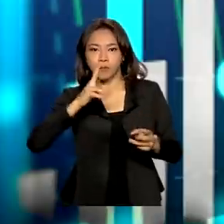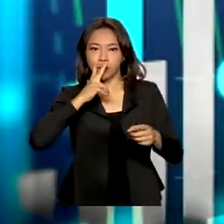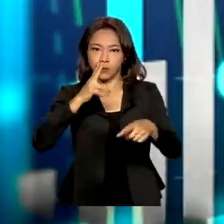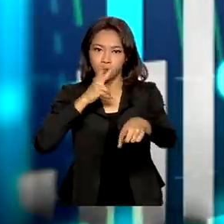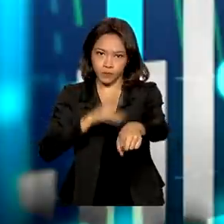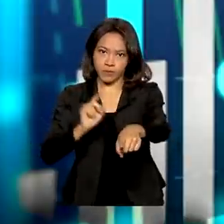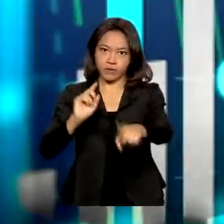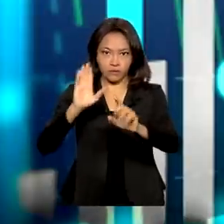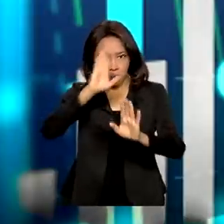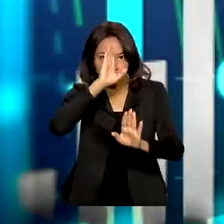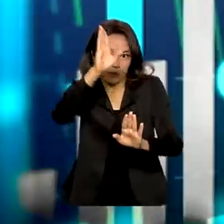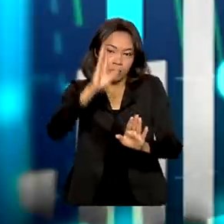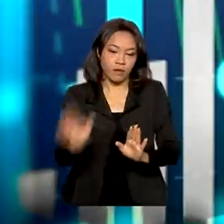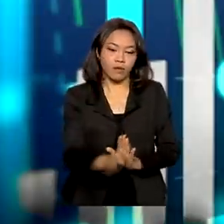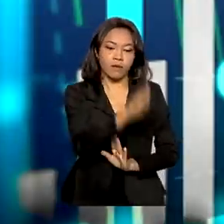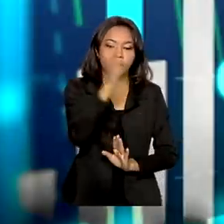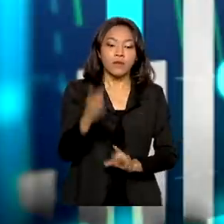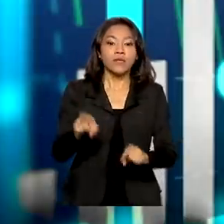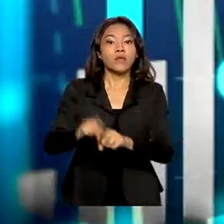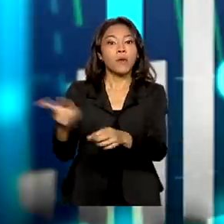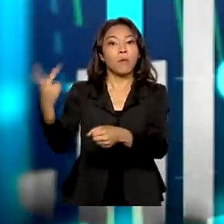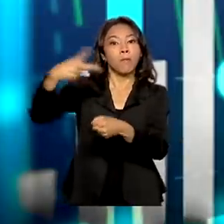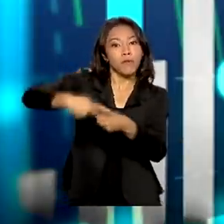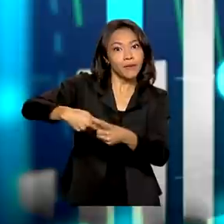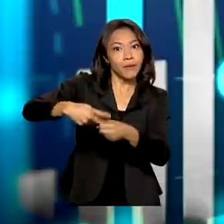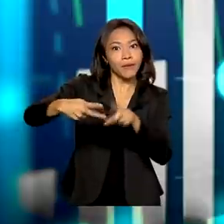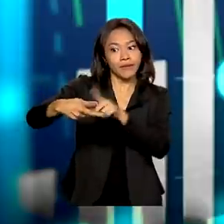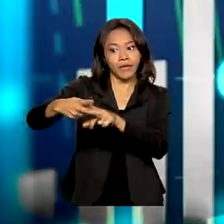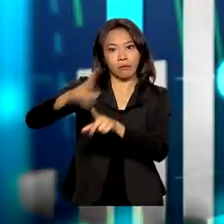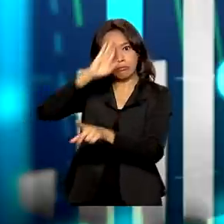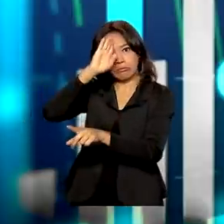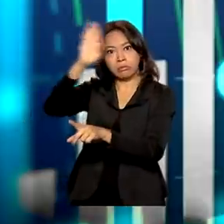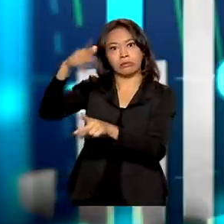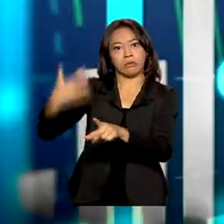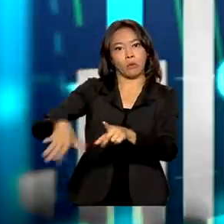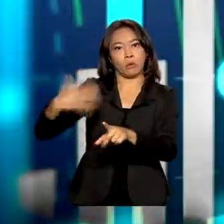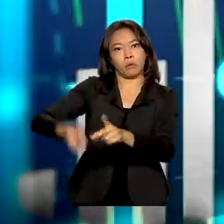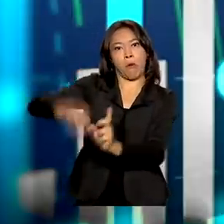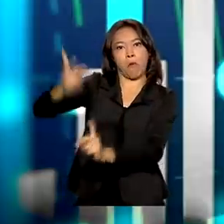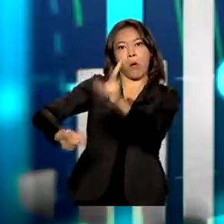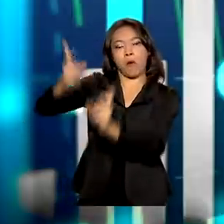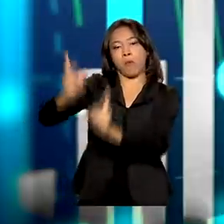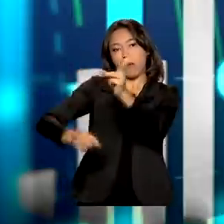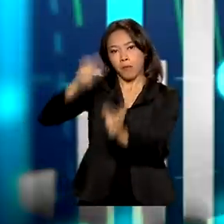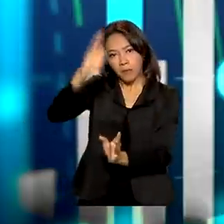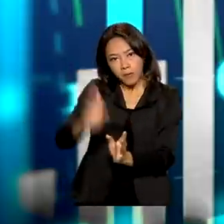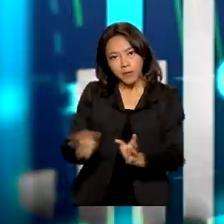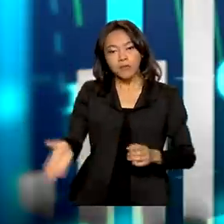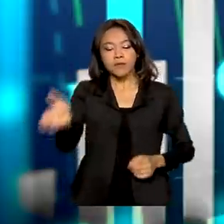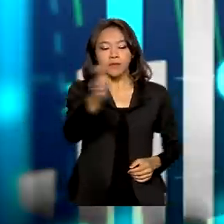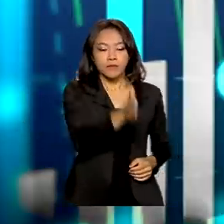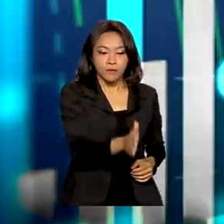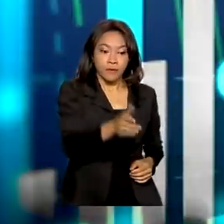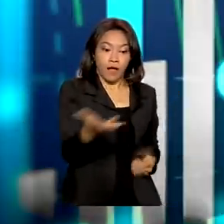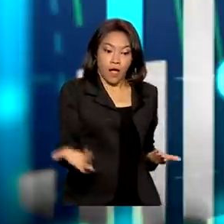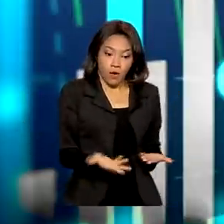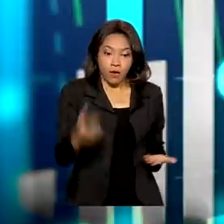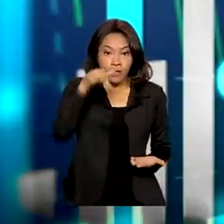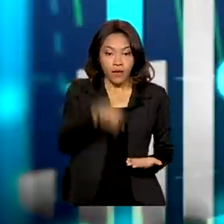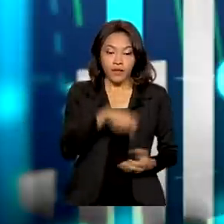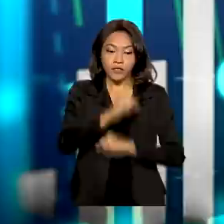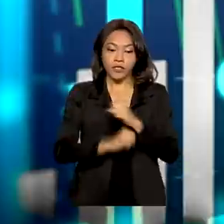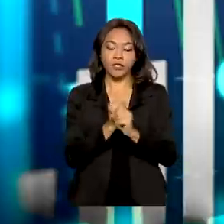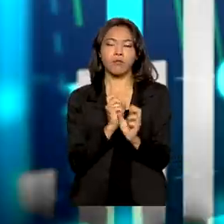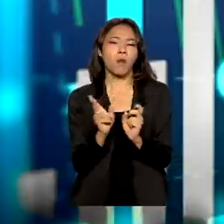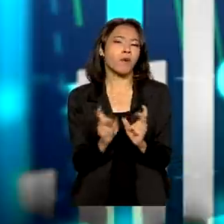destacando. E também temos o petróleo, que virou um carro-chefe também das exportações brasileiras. Bom, a previsão do mercado para este ano